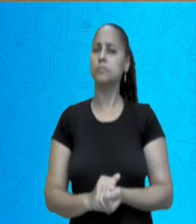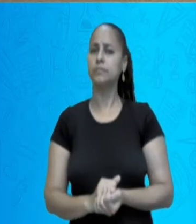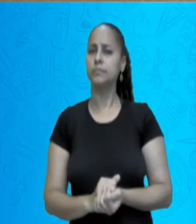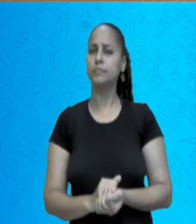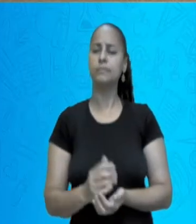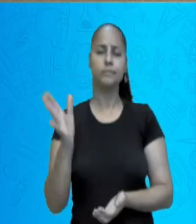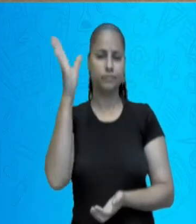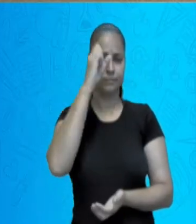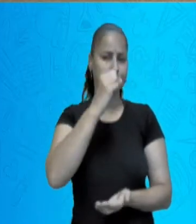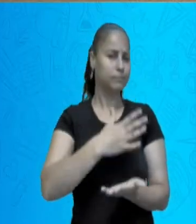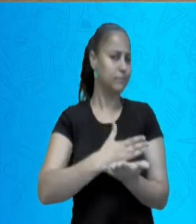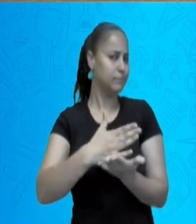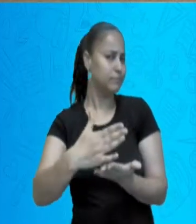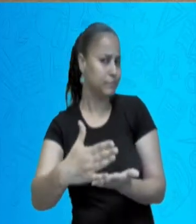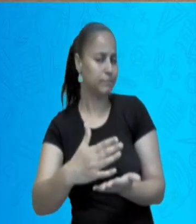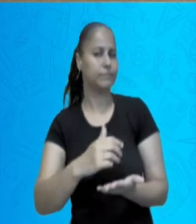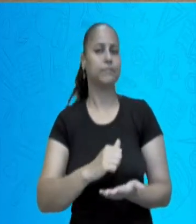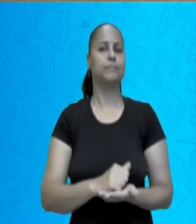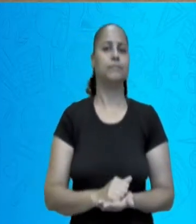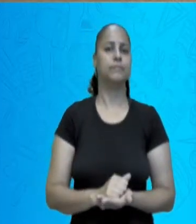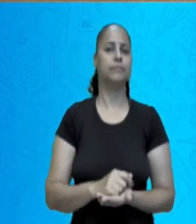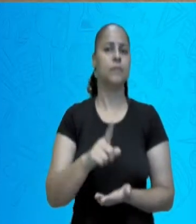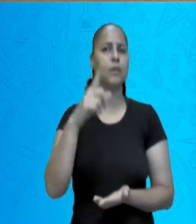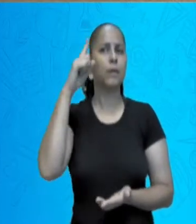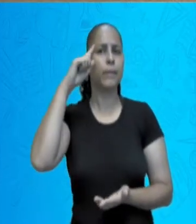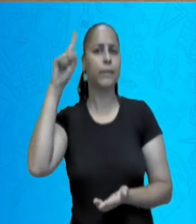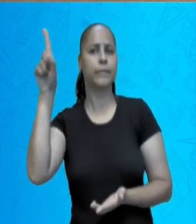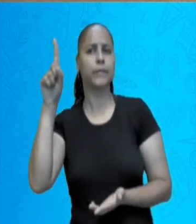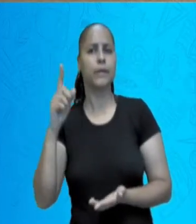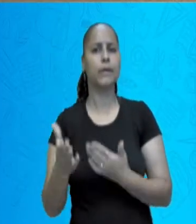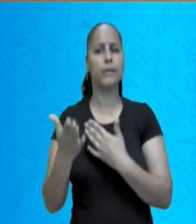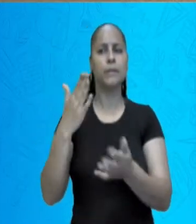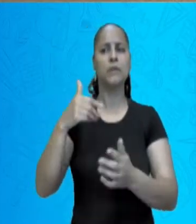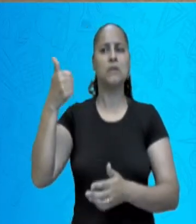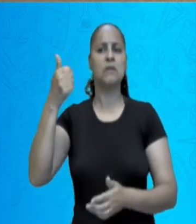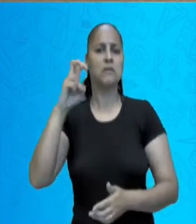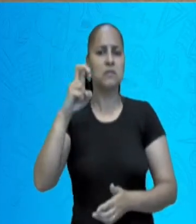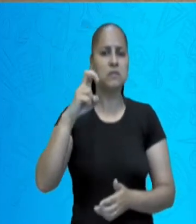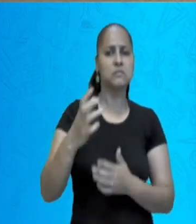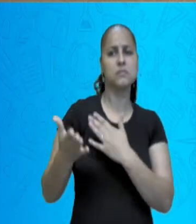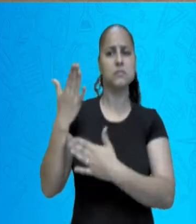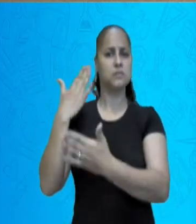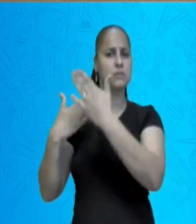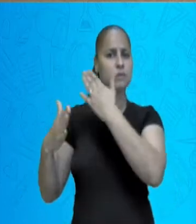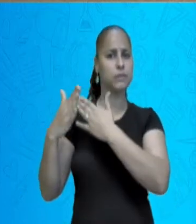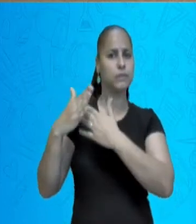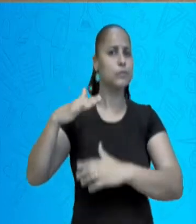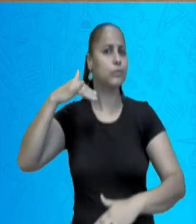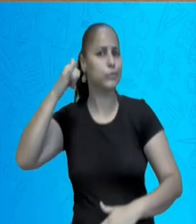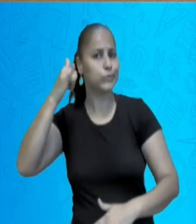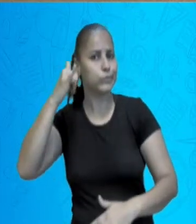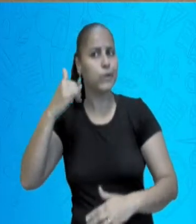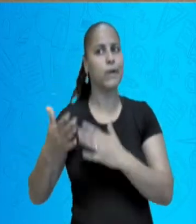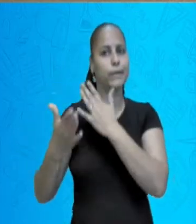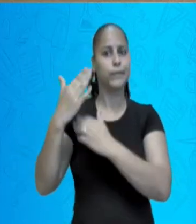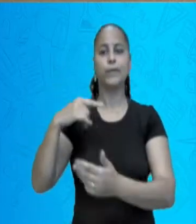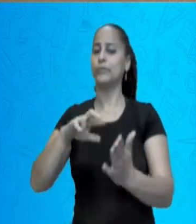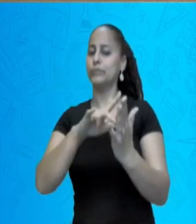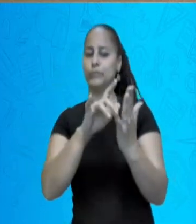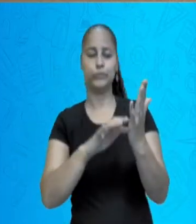Para te dar uma ideia. Há 15 anos atrás, os nossos celulares só serviam para ligar.